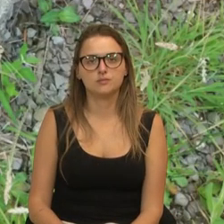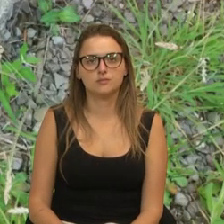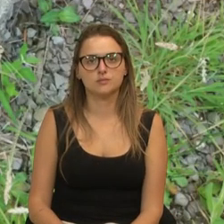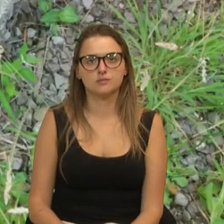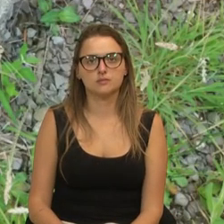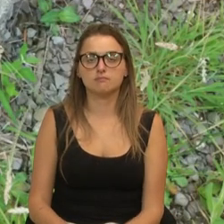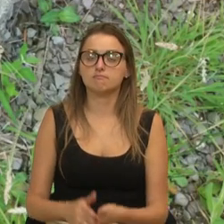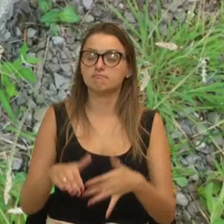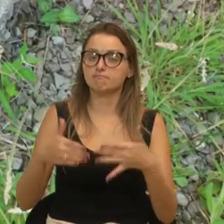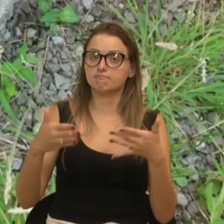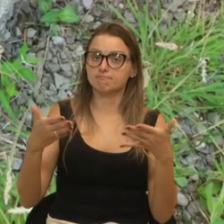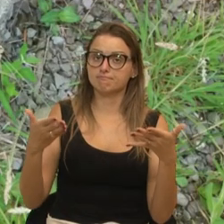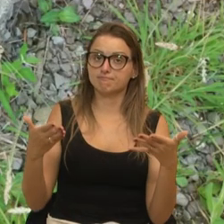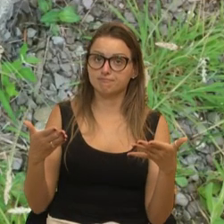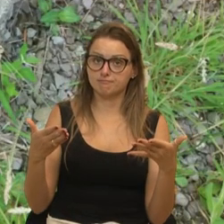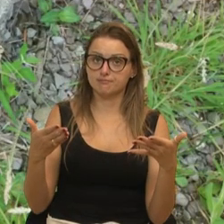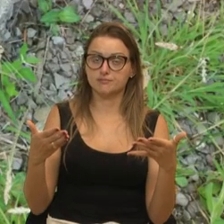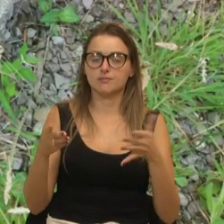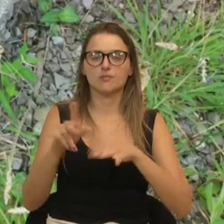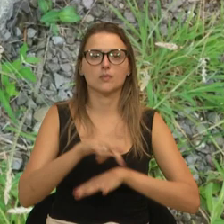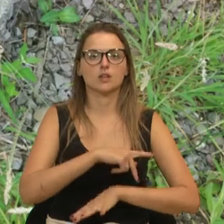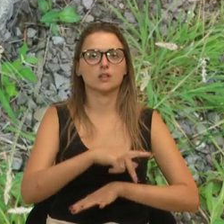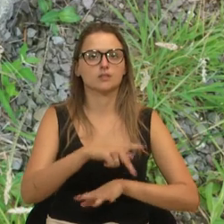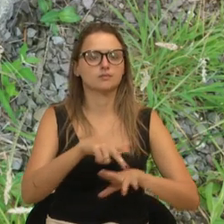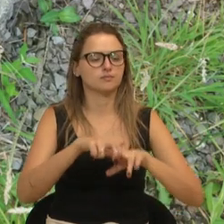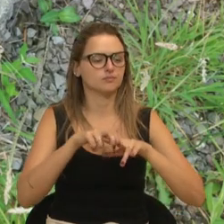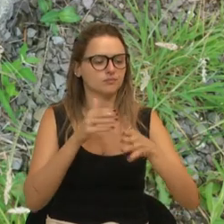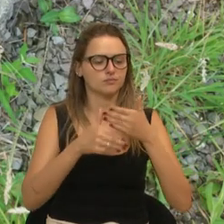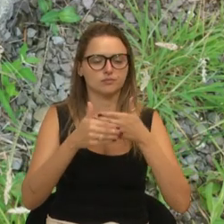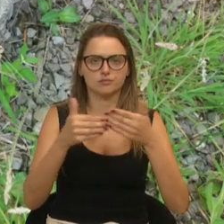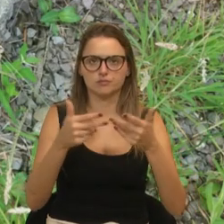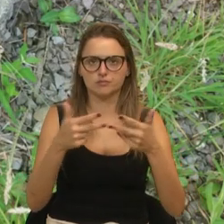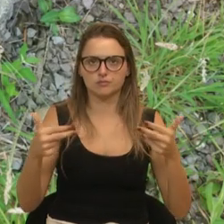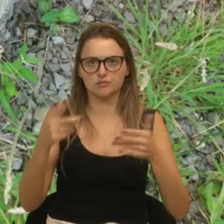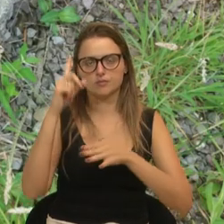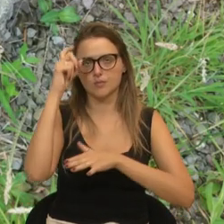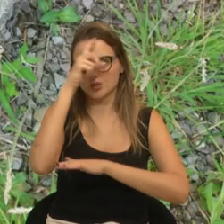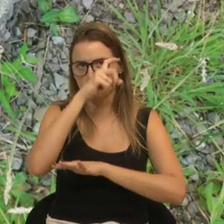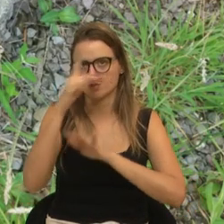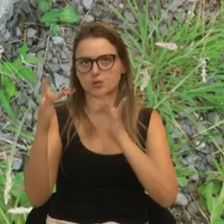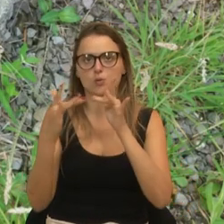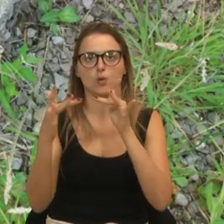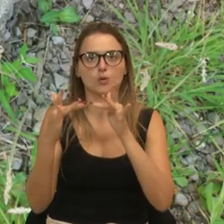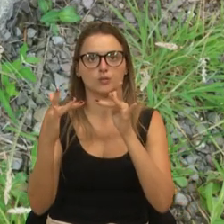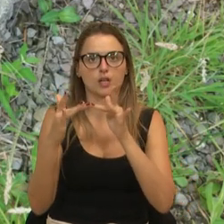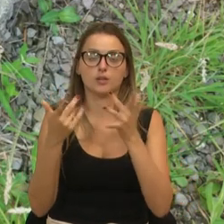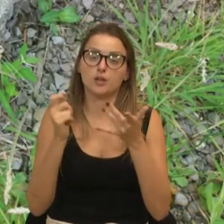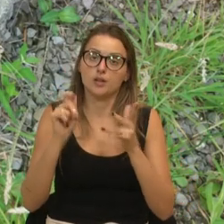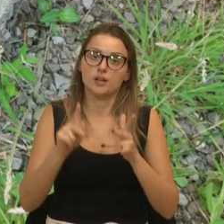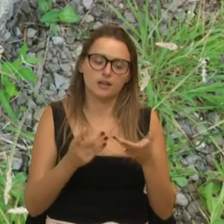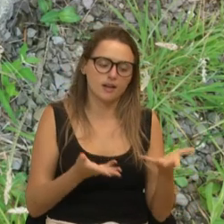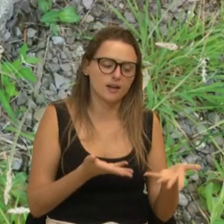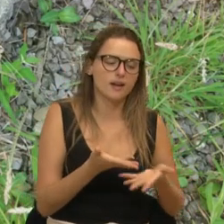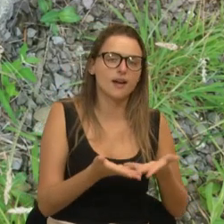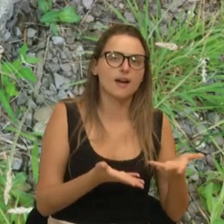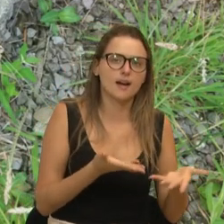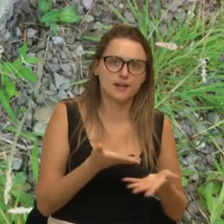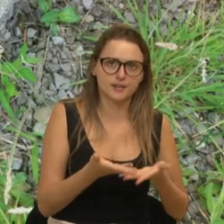Então, senhor presidente, eu, em virtude de toda essa situação e a dificuldade de contato, porque não tinha ninguém lá, quem nos atendeu foram